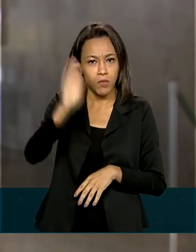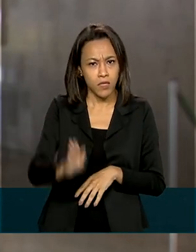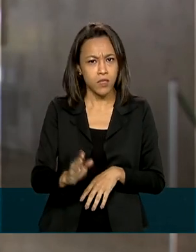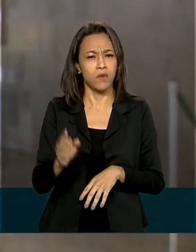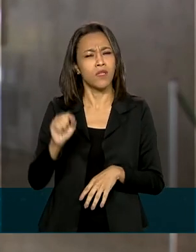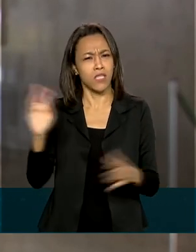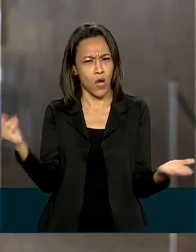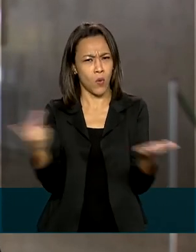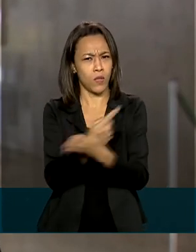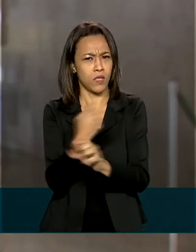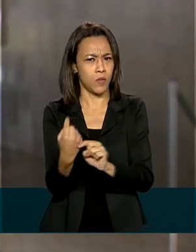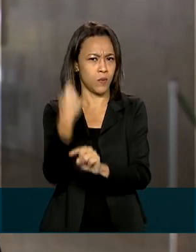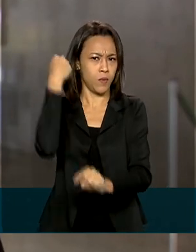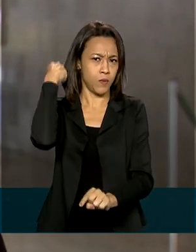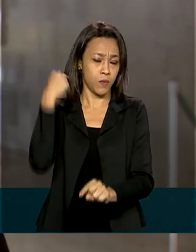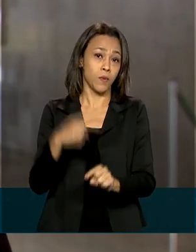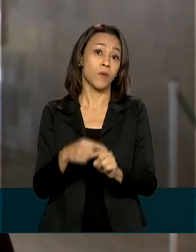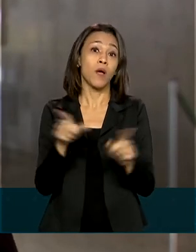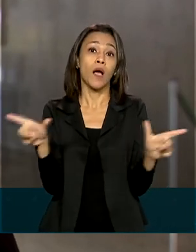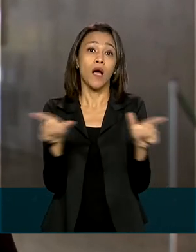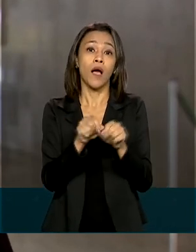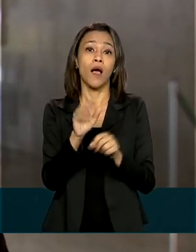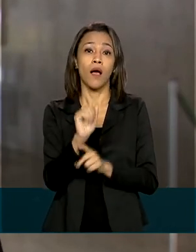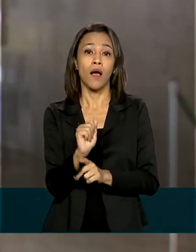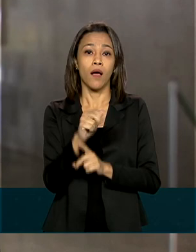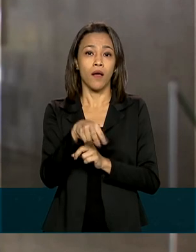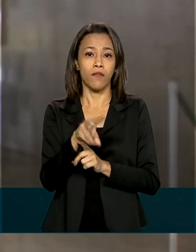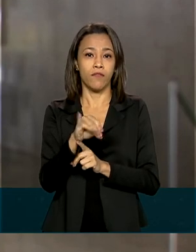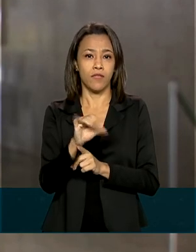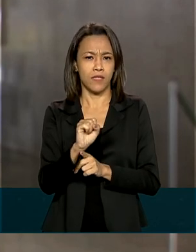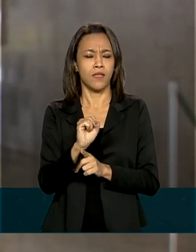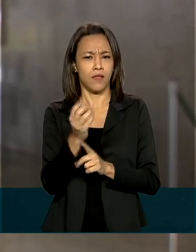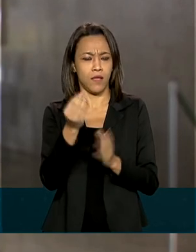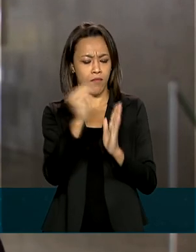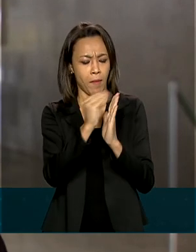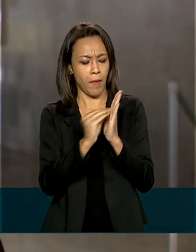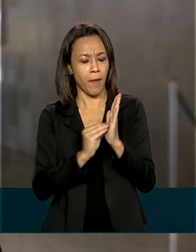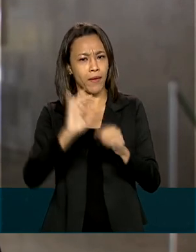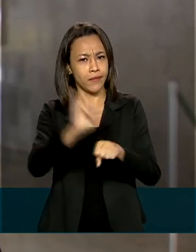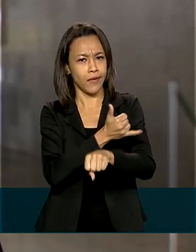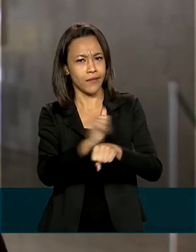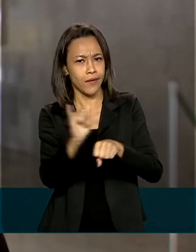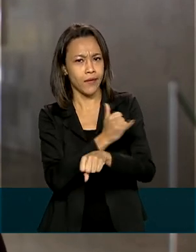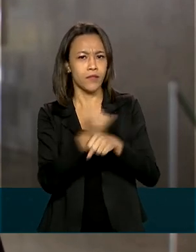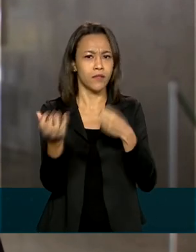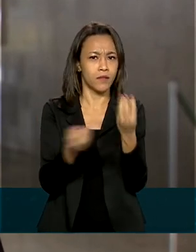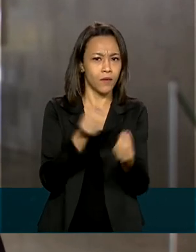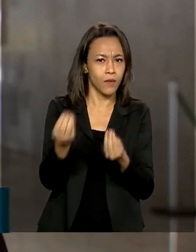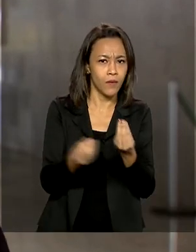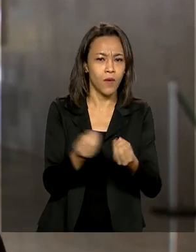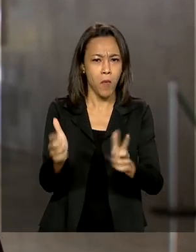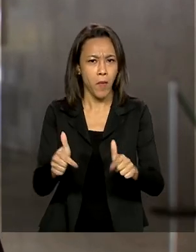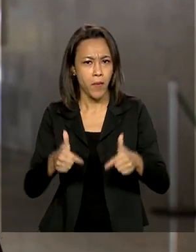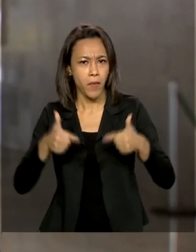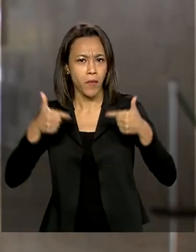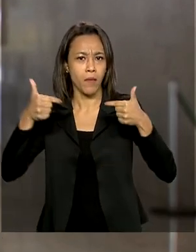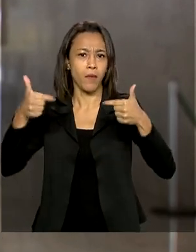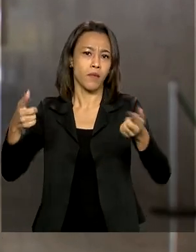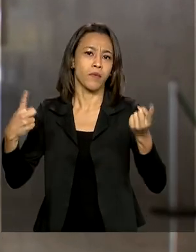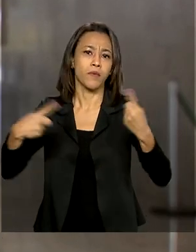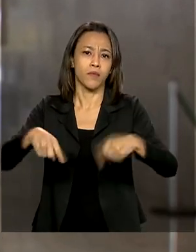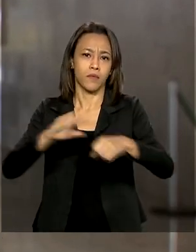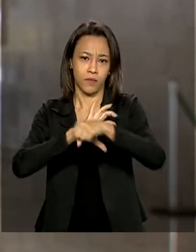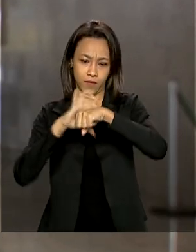pública no país, a Anvisa tem adotado estratégias para acelerar análises e decisões de demandas para o enfrentamento da Covid